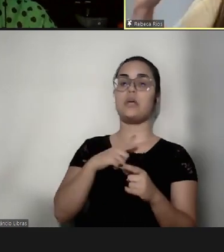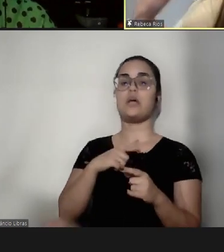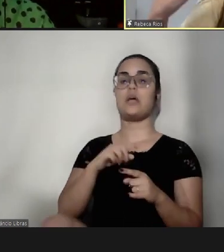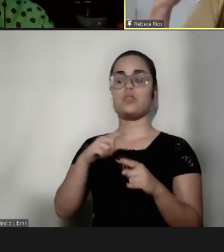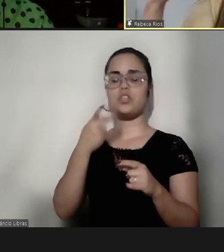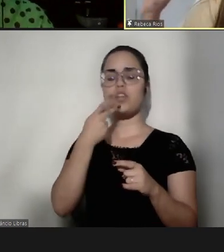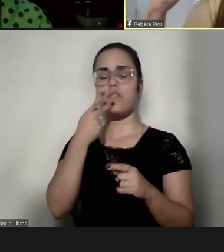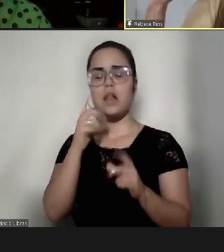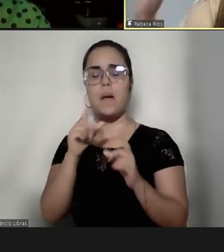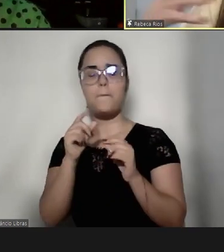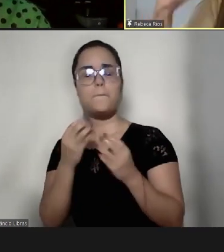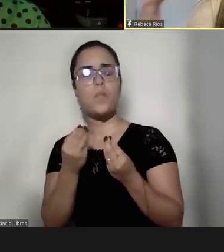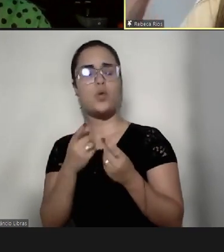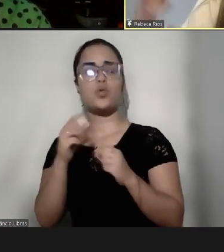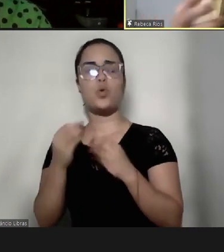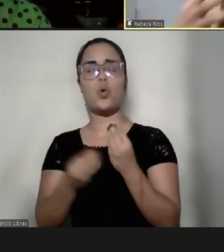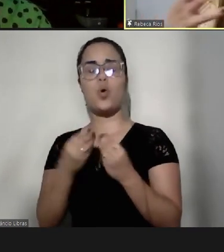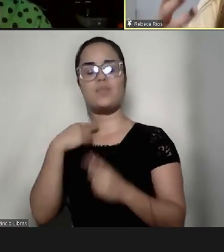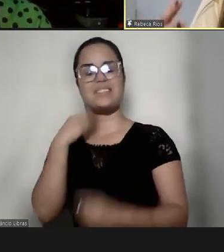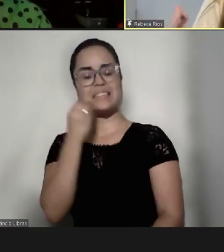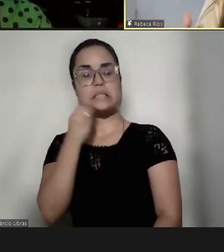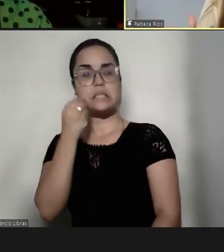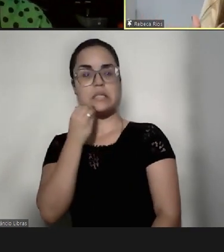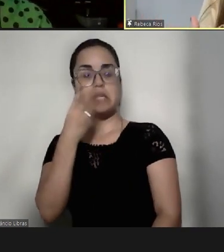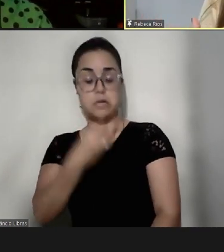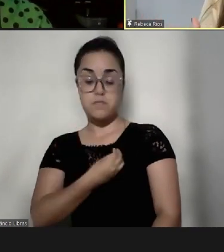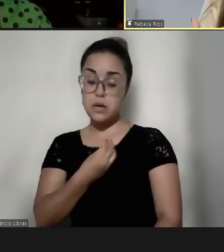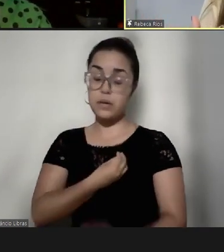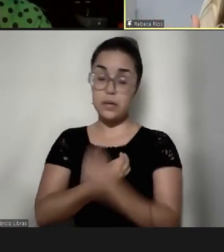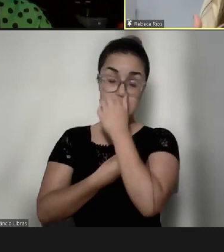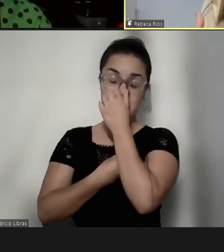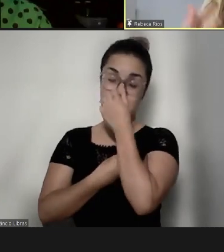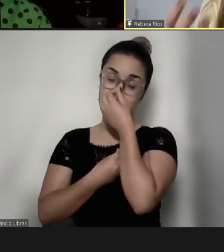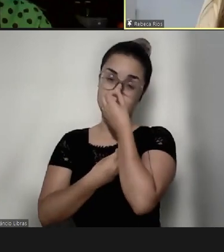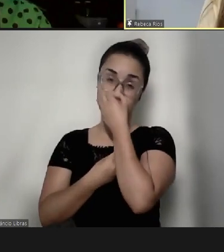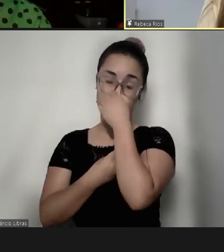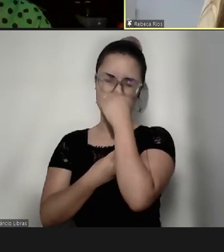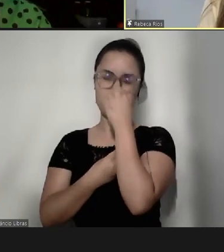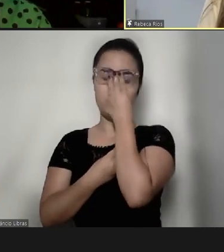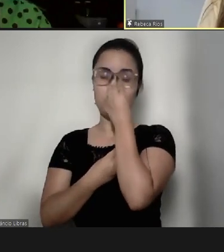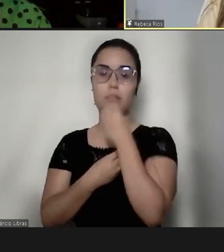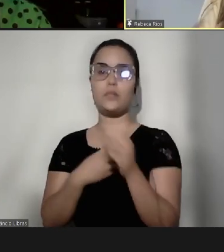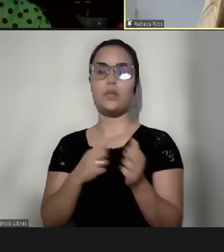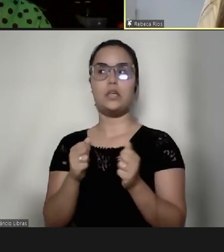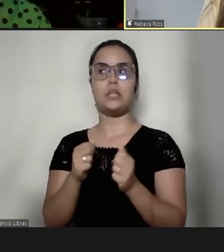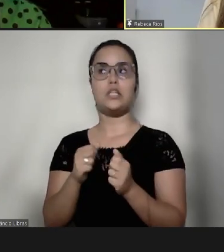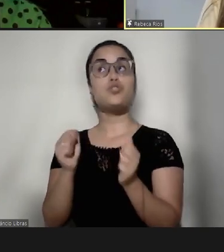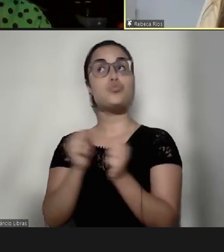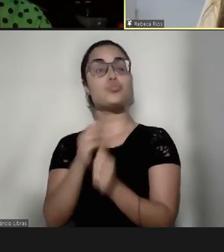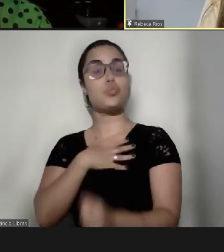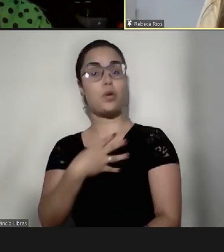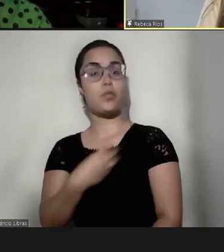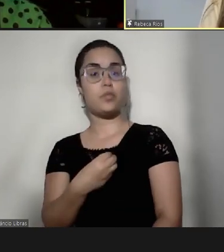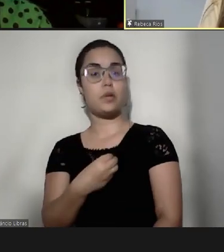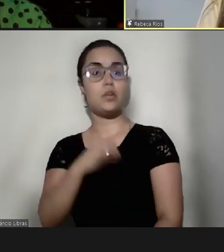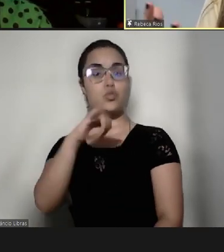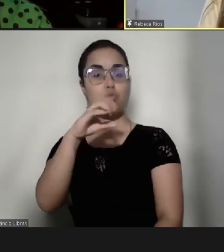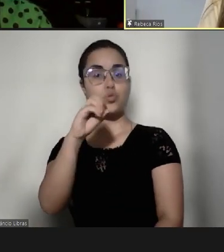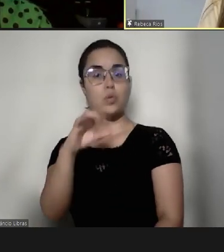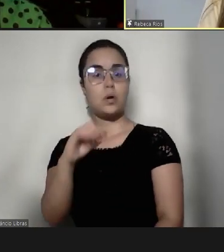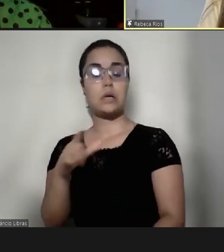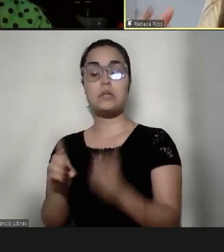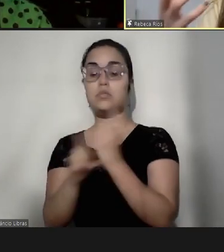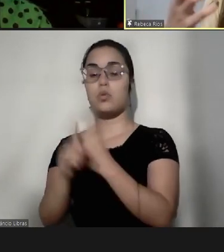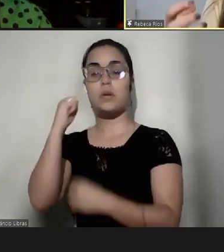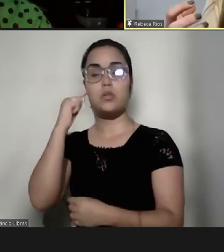muito com a nossa experiência, nossa vivência, né, e com o João, quando eu descobri que o meu filho era surdo, que ele